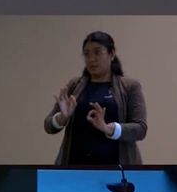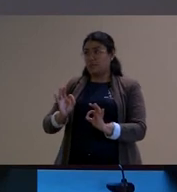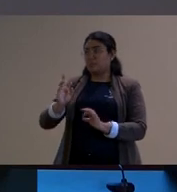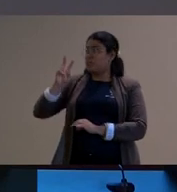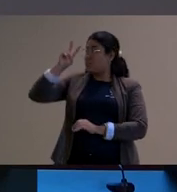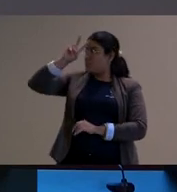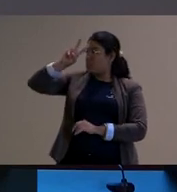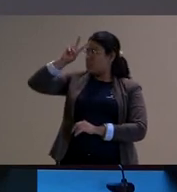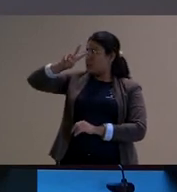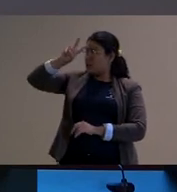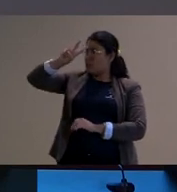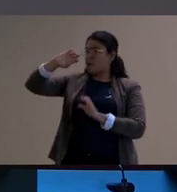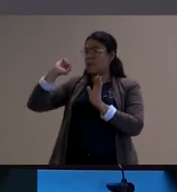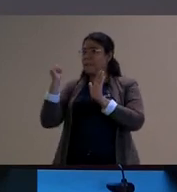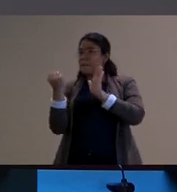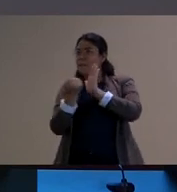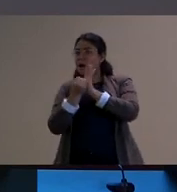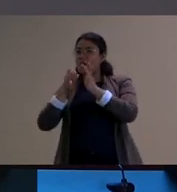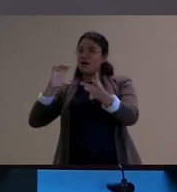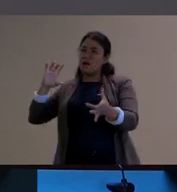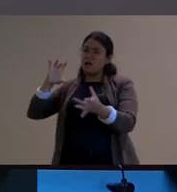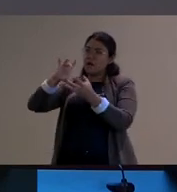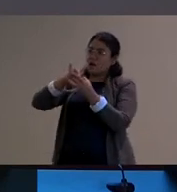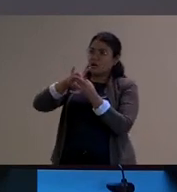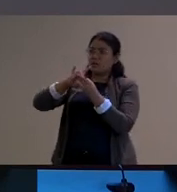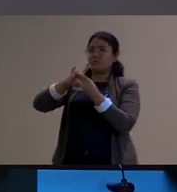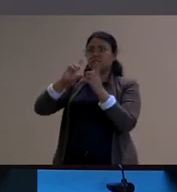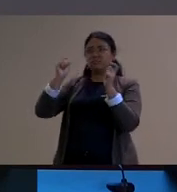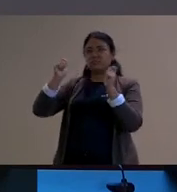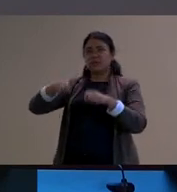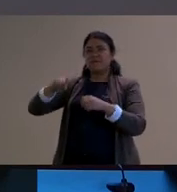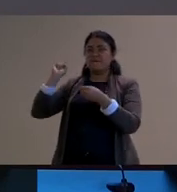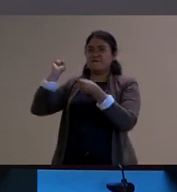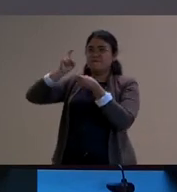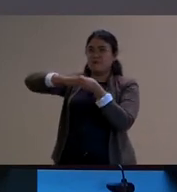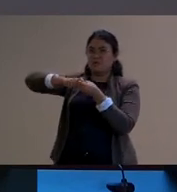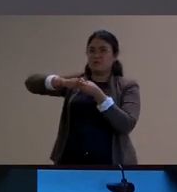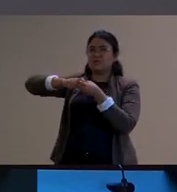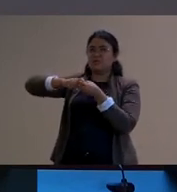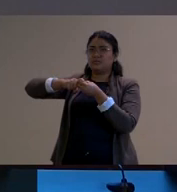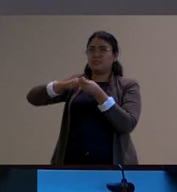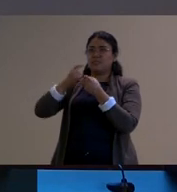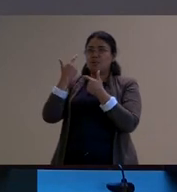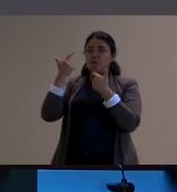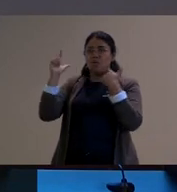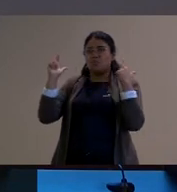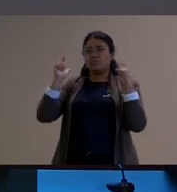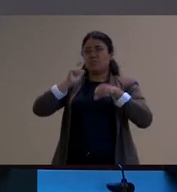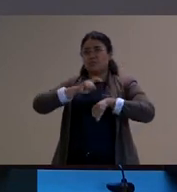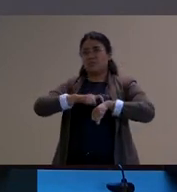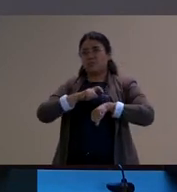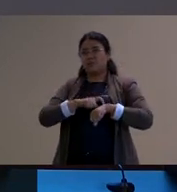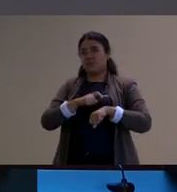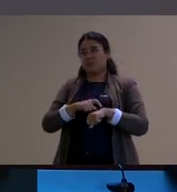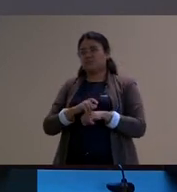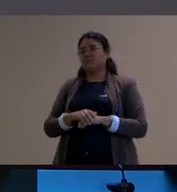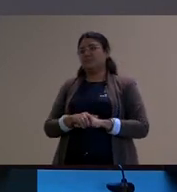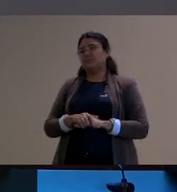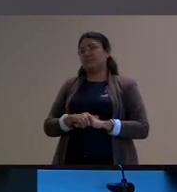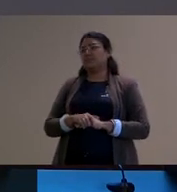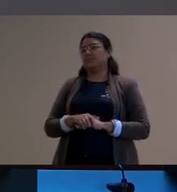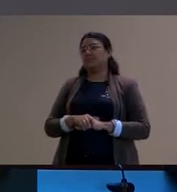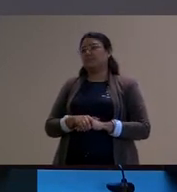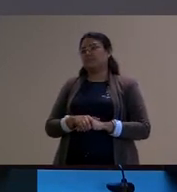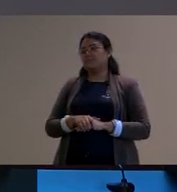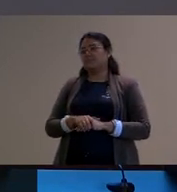memórias essas marcas e depois pode ser recuperada a vivência está num outro campo como a gente vai